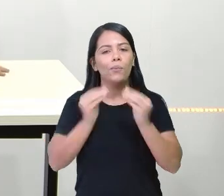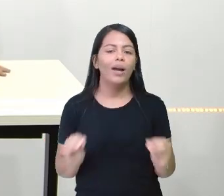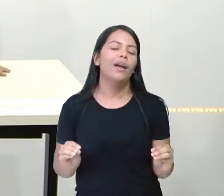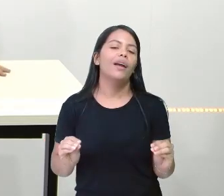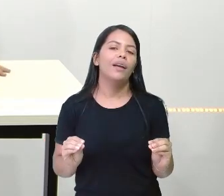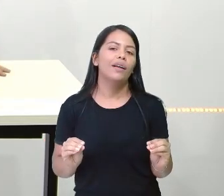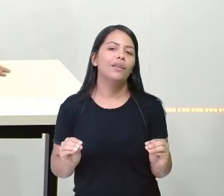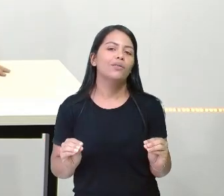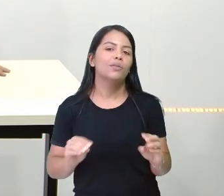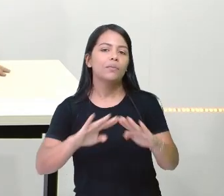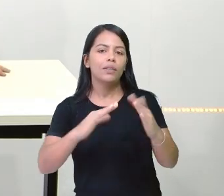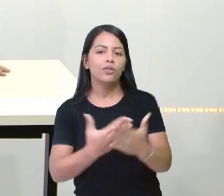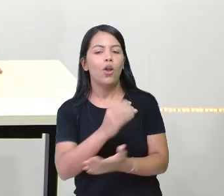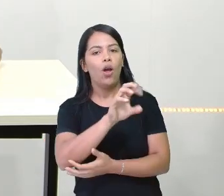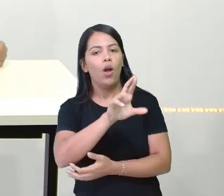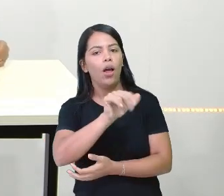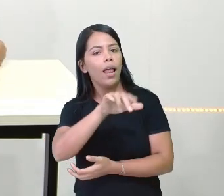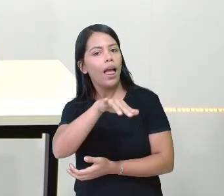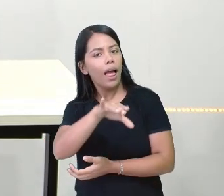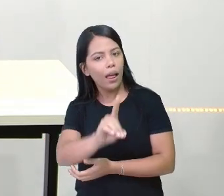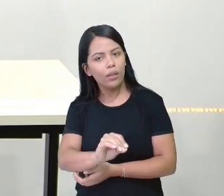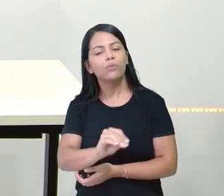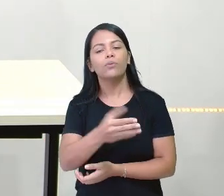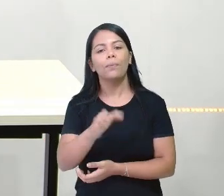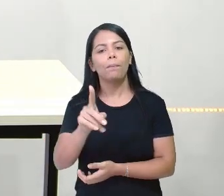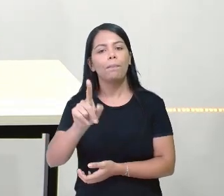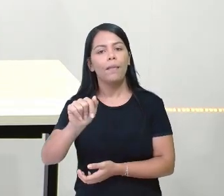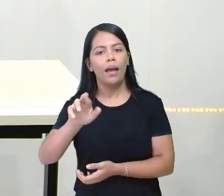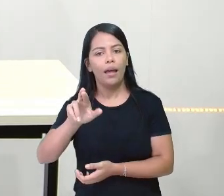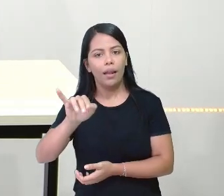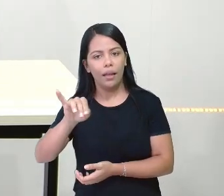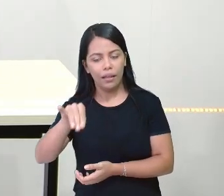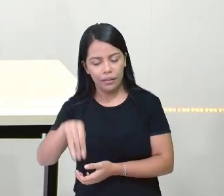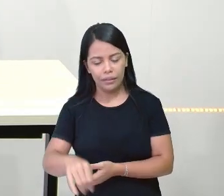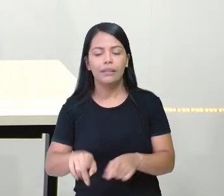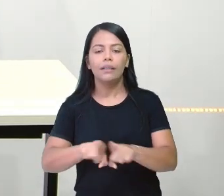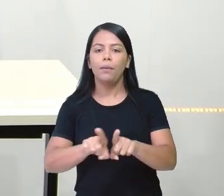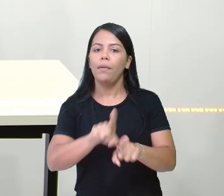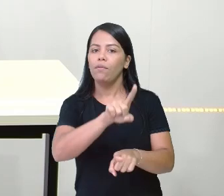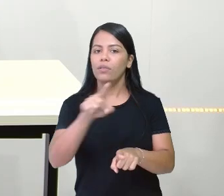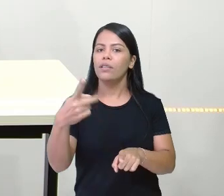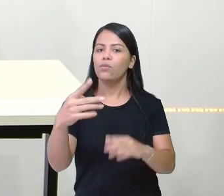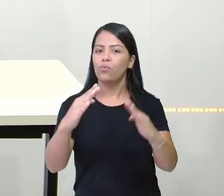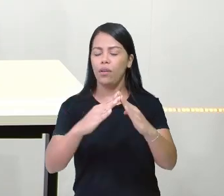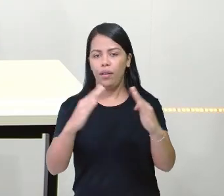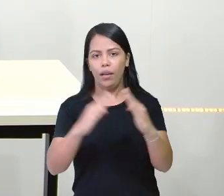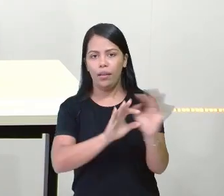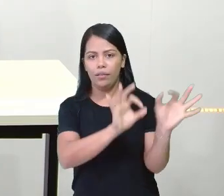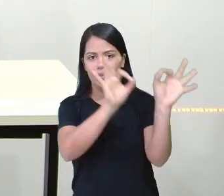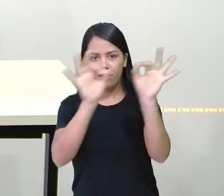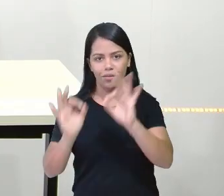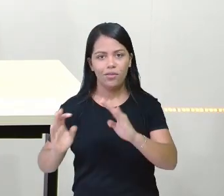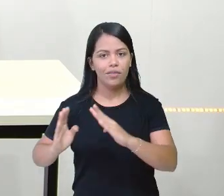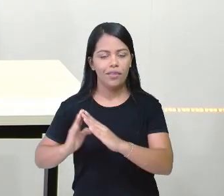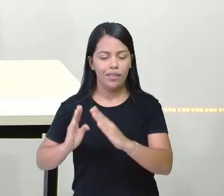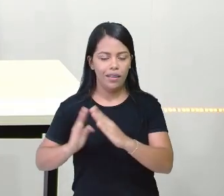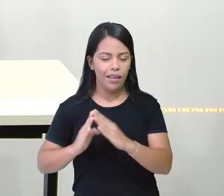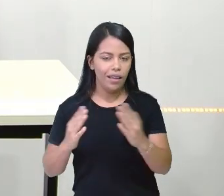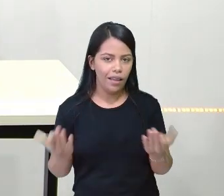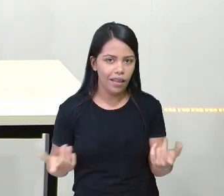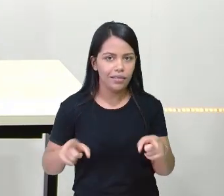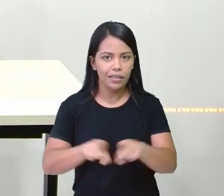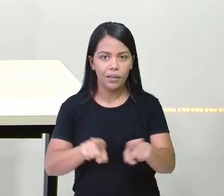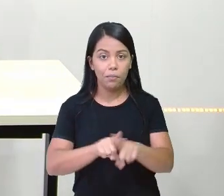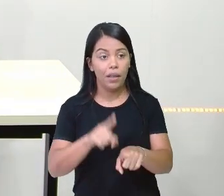Escola Orlando Paraim, todos que nos acompanham também em casa, assistindo pela TV, quem assiste pelo YouTube também,